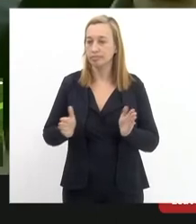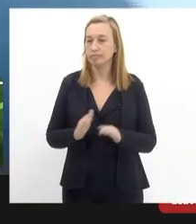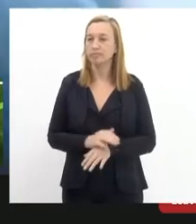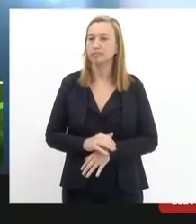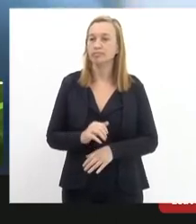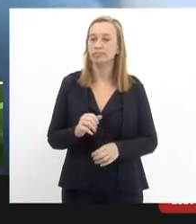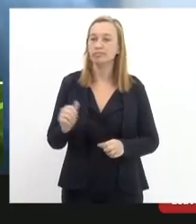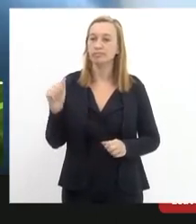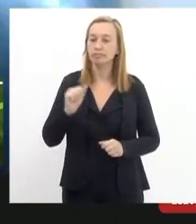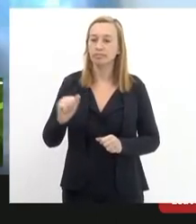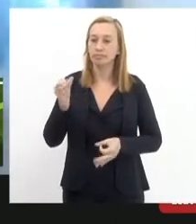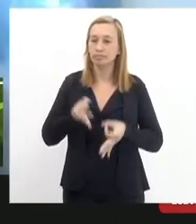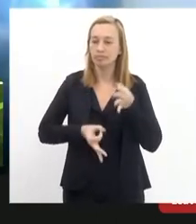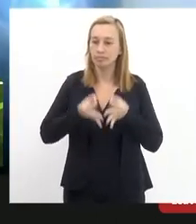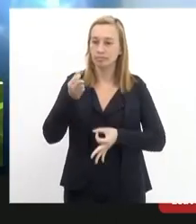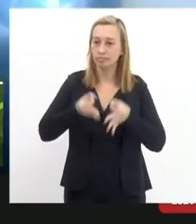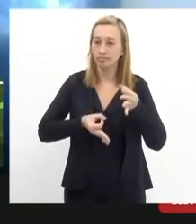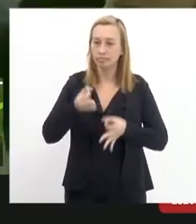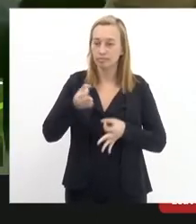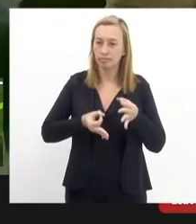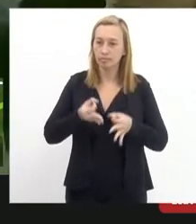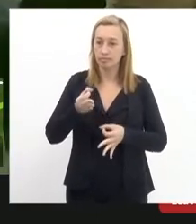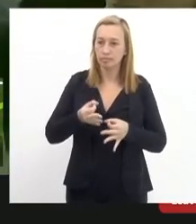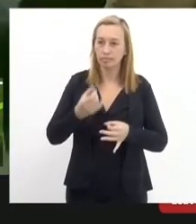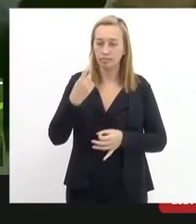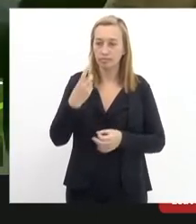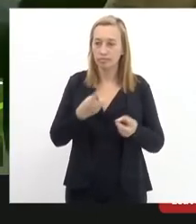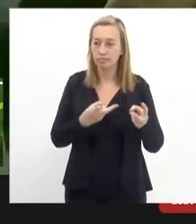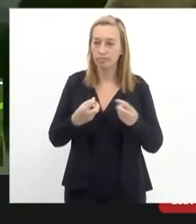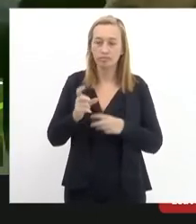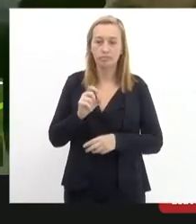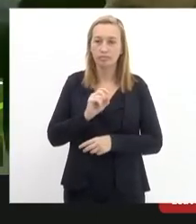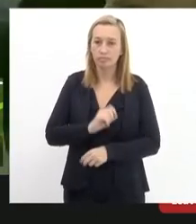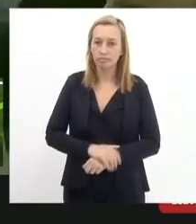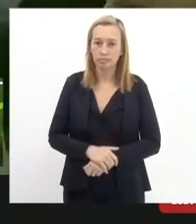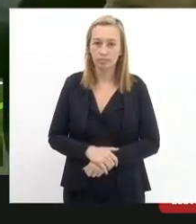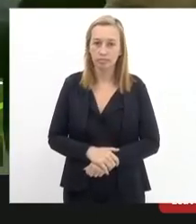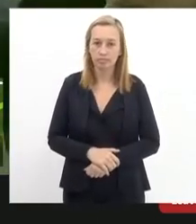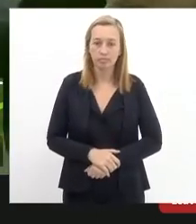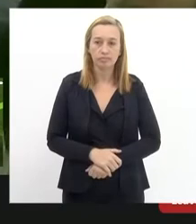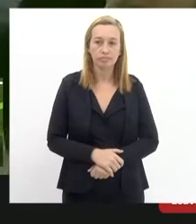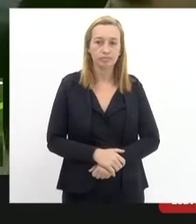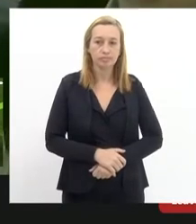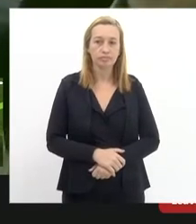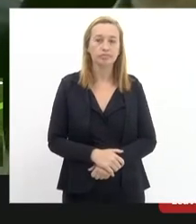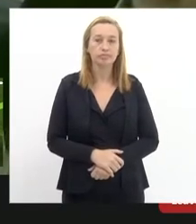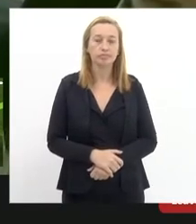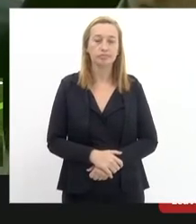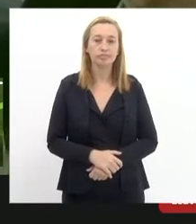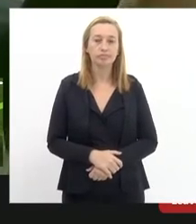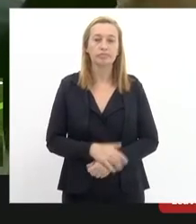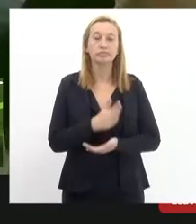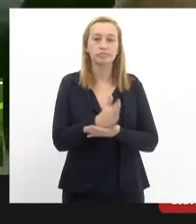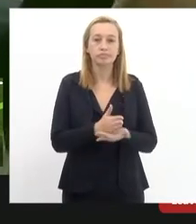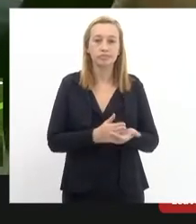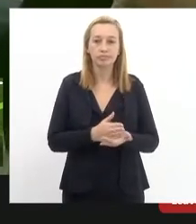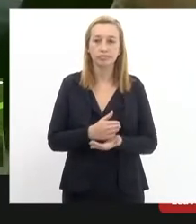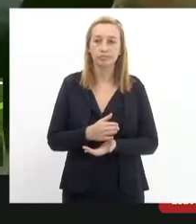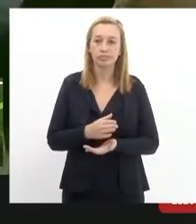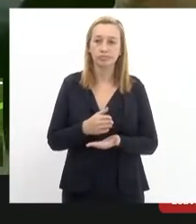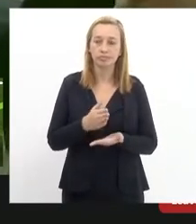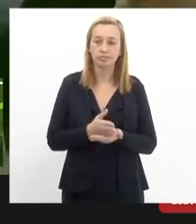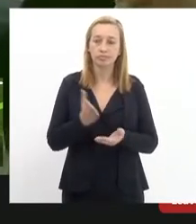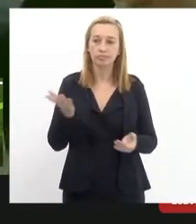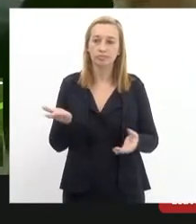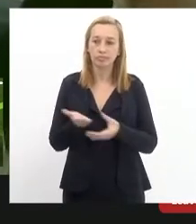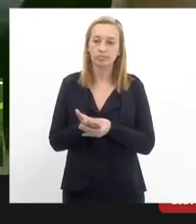assessoria jurídica em que nós nos deparamos com parte da sentença que